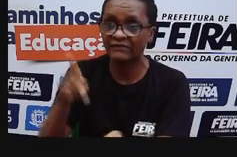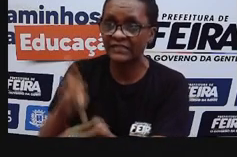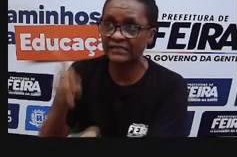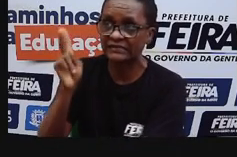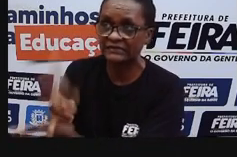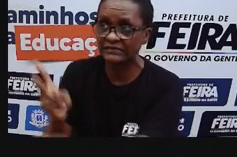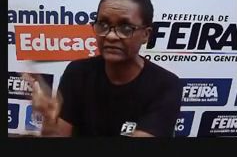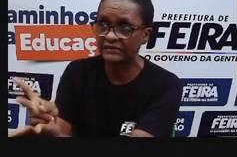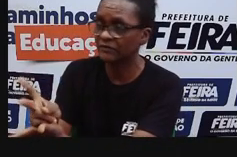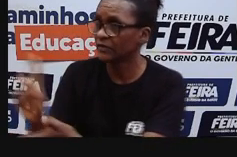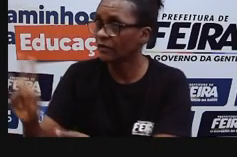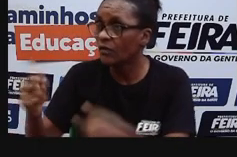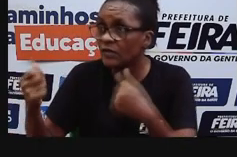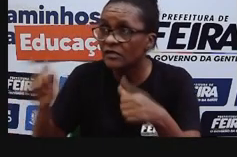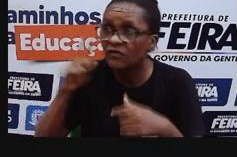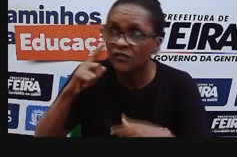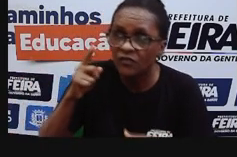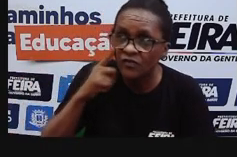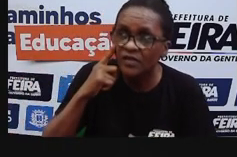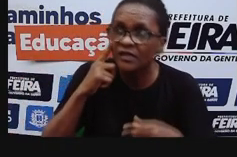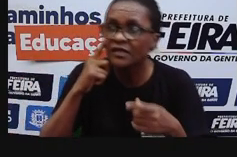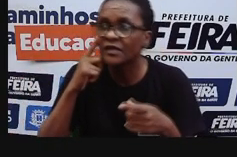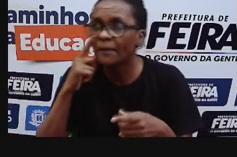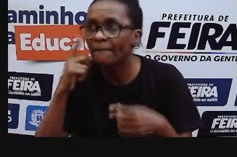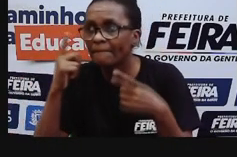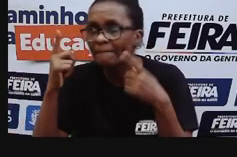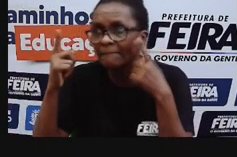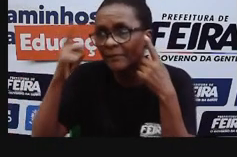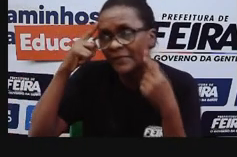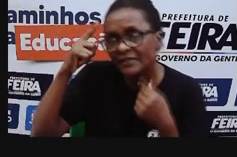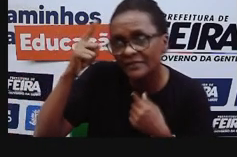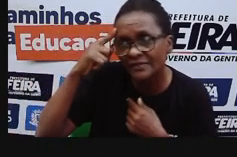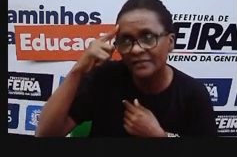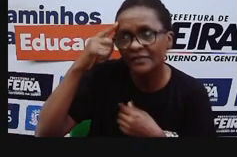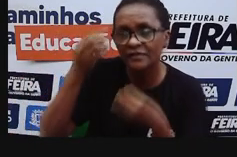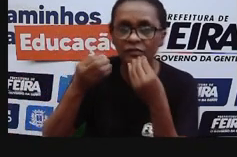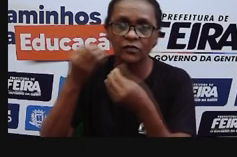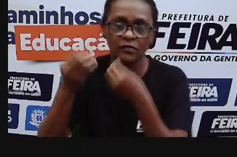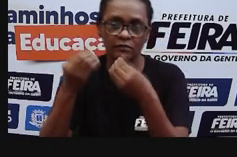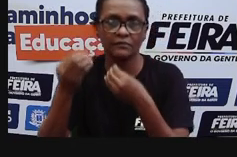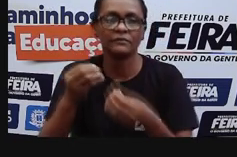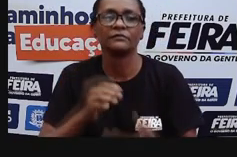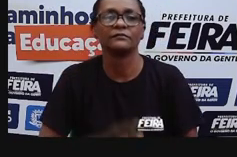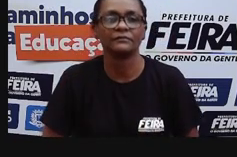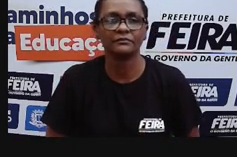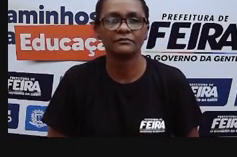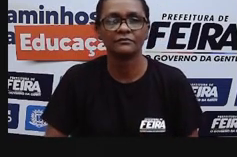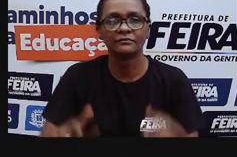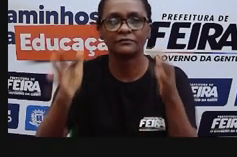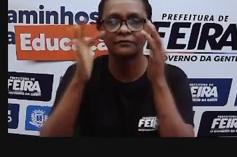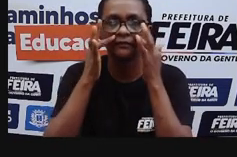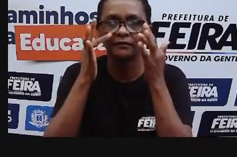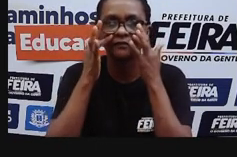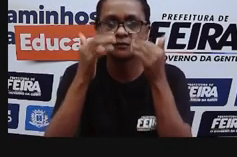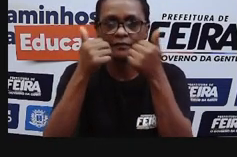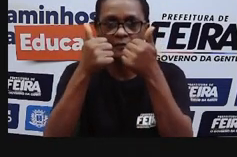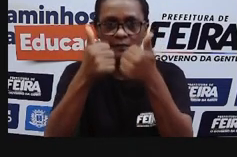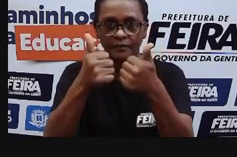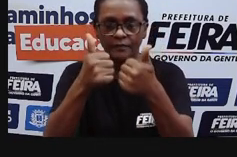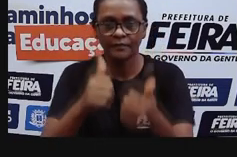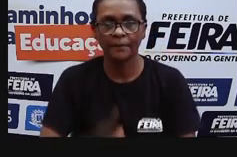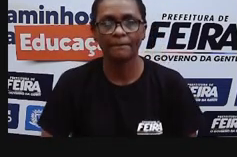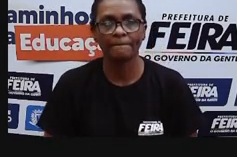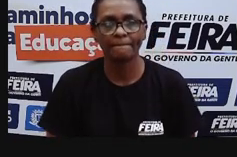Que não nos trazem o que de fato é, né? Então, fiquem atentos a isso, tá? Pensem um pouquinho.